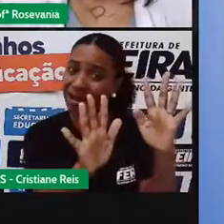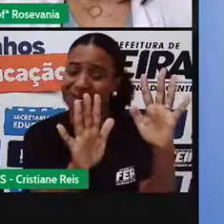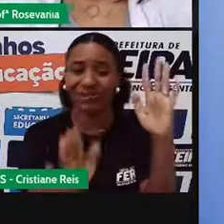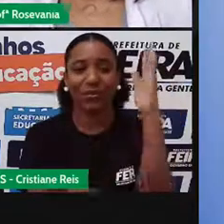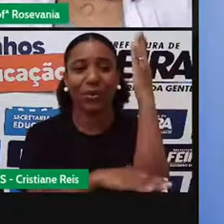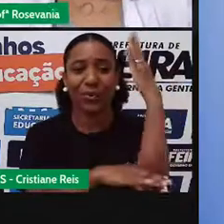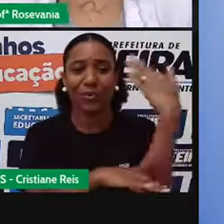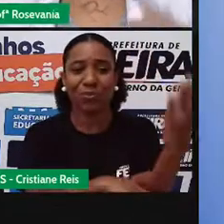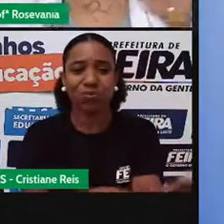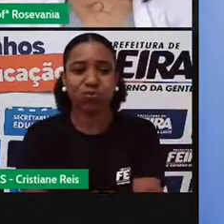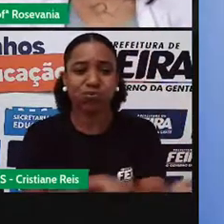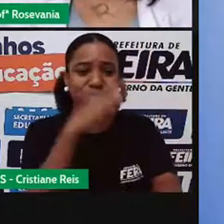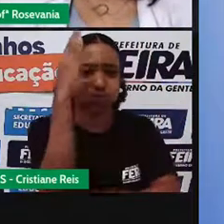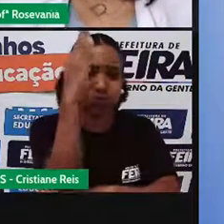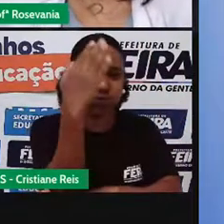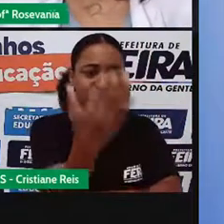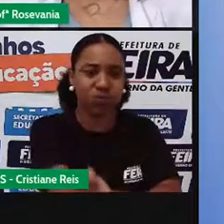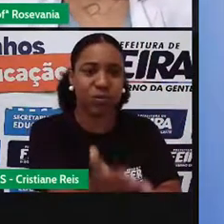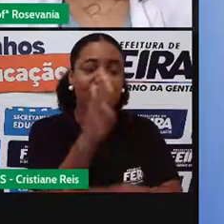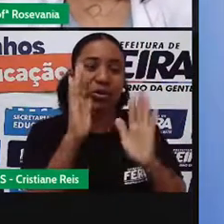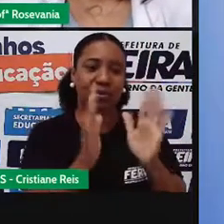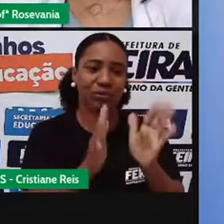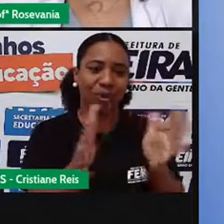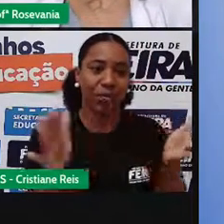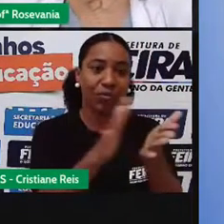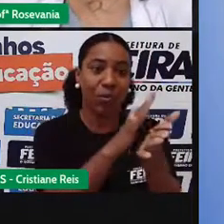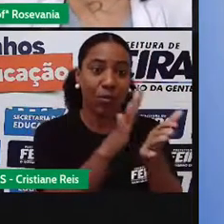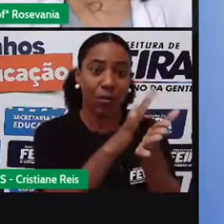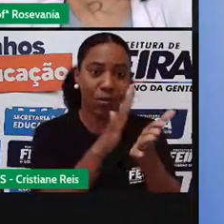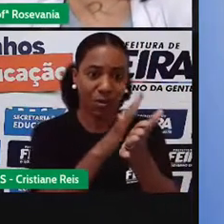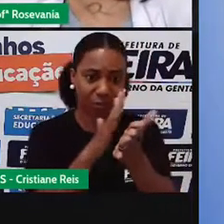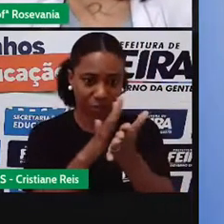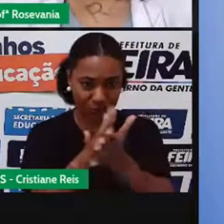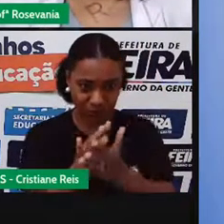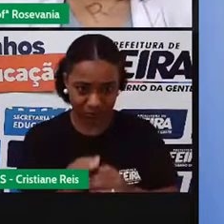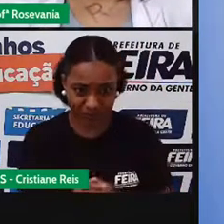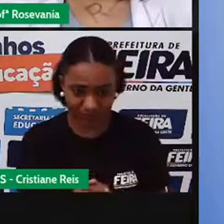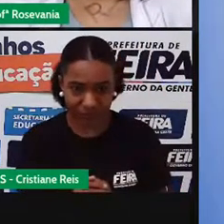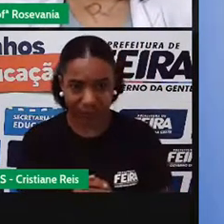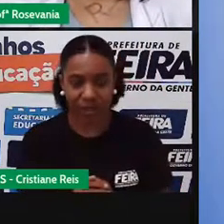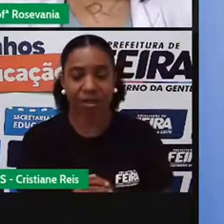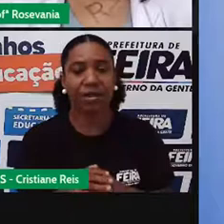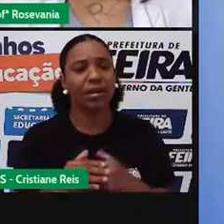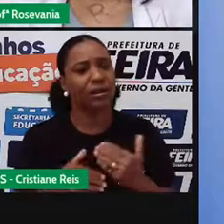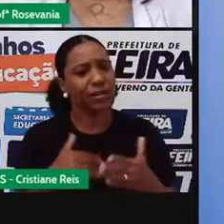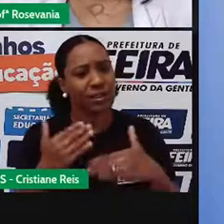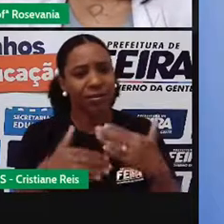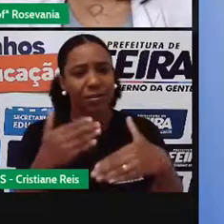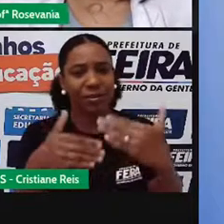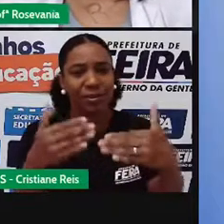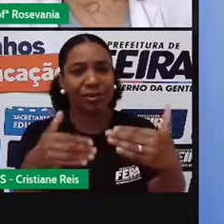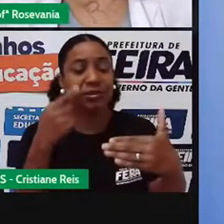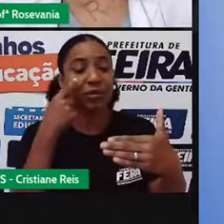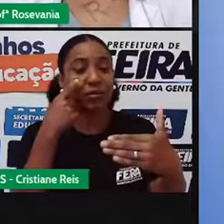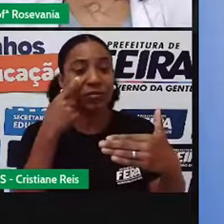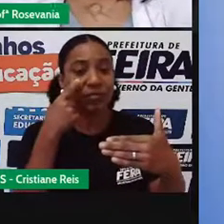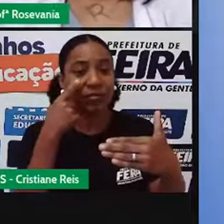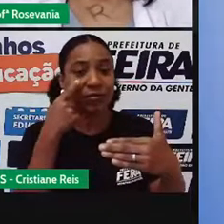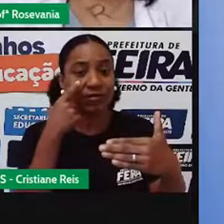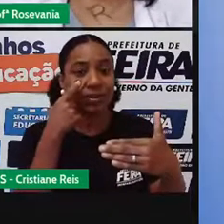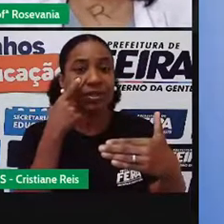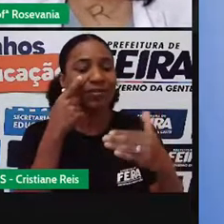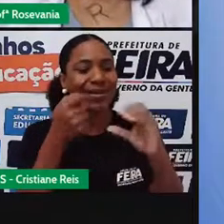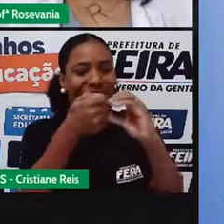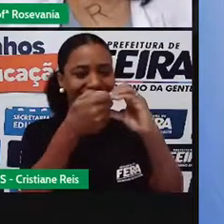crescimento urbano. E quando você anda, né, um pouquinho, ou você vai passando um pouquinho, você vai chegando mais para as